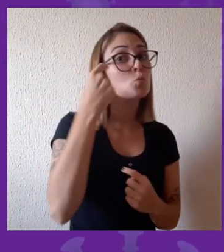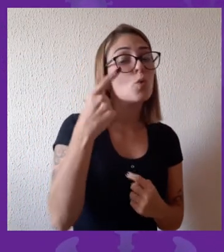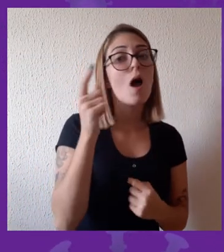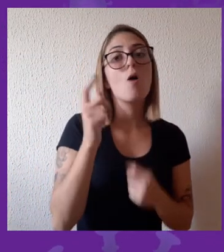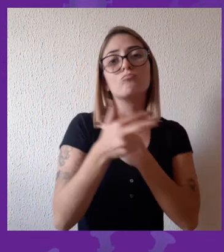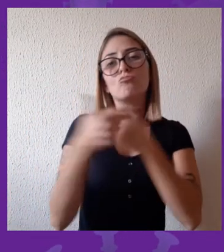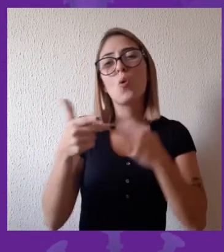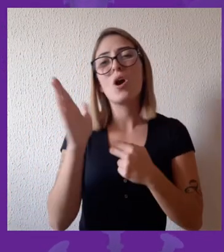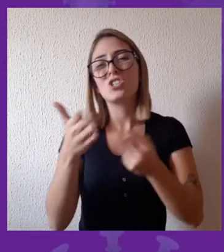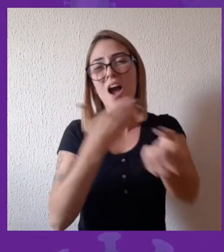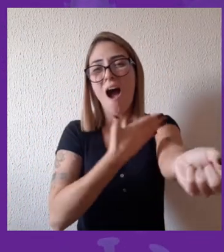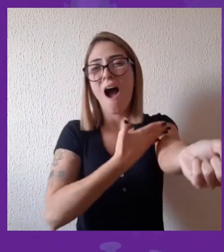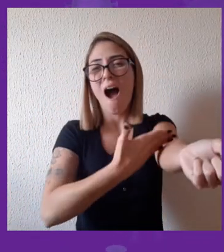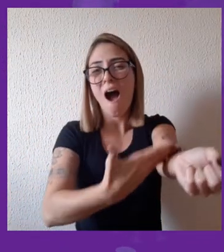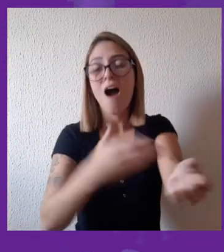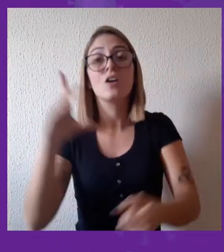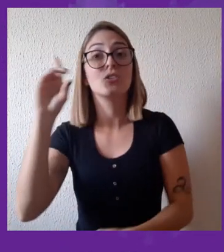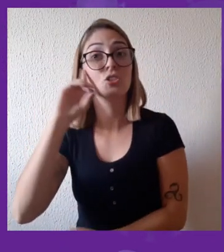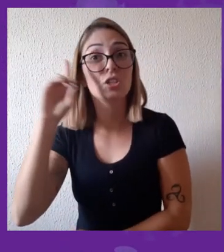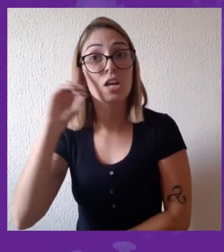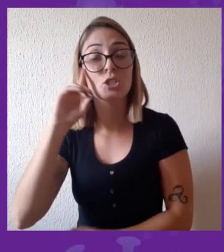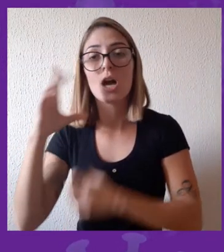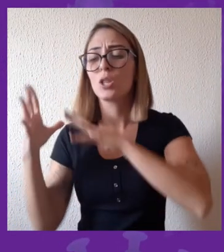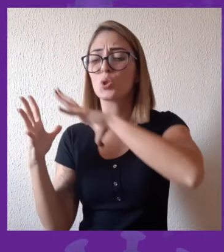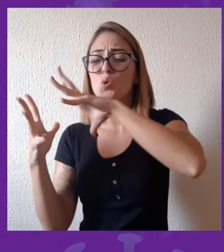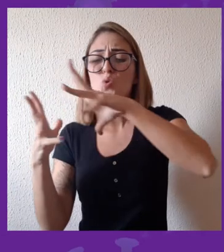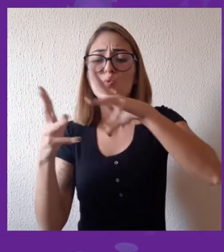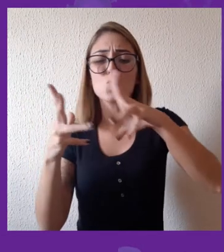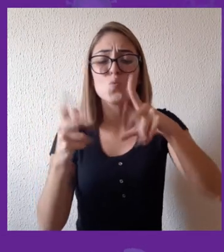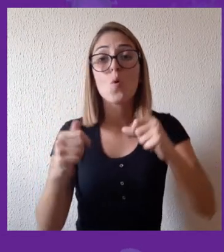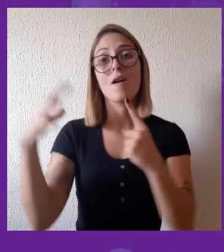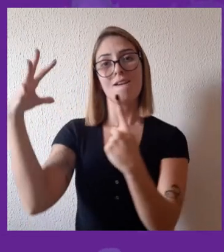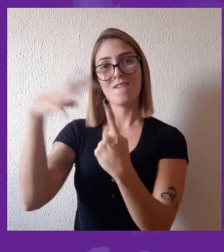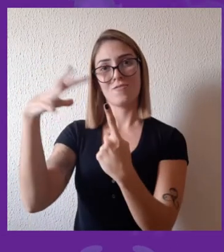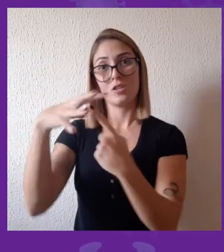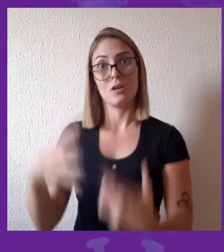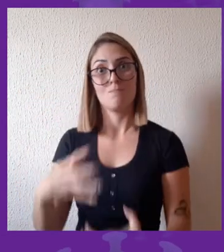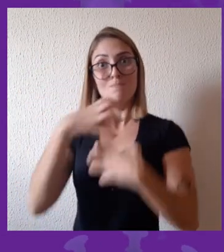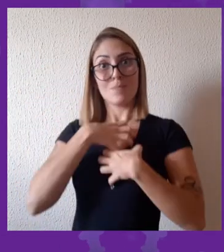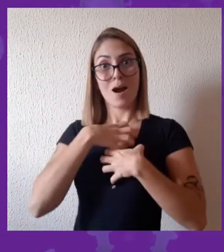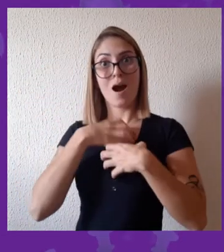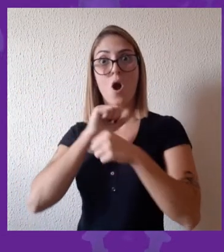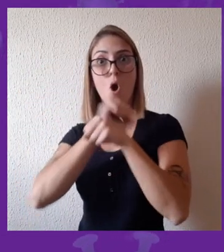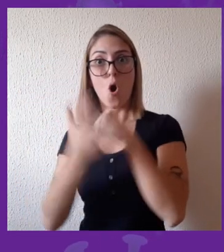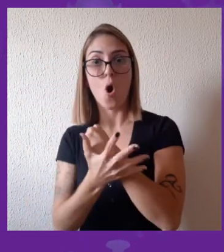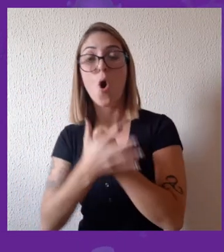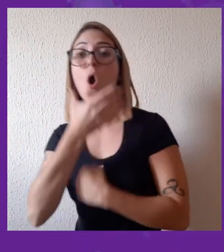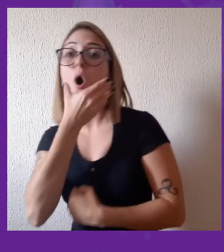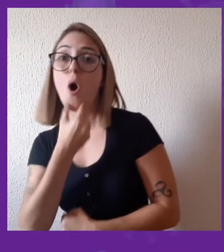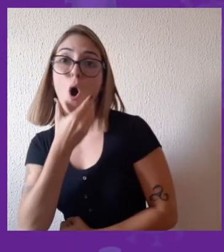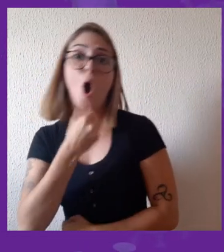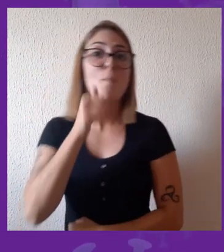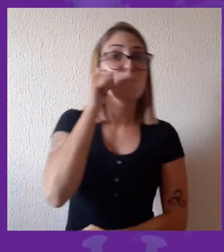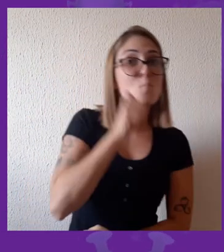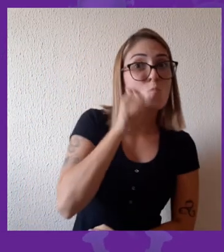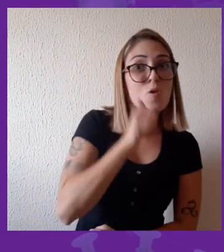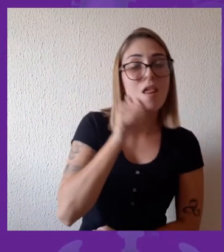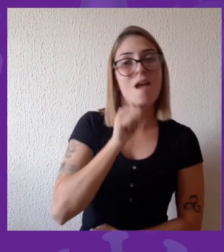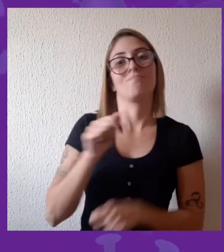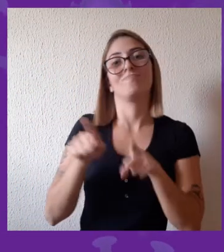doenças entre homens e mulheres, questões comportamentais, socioculturais. Tudo isso está